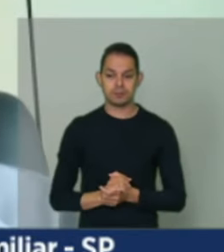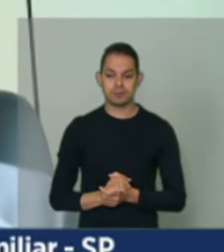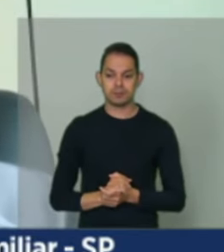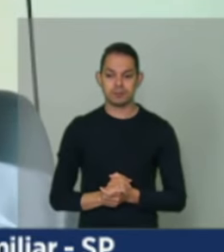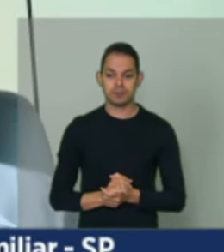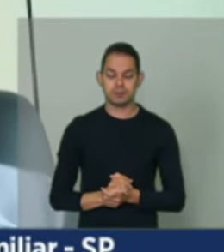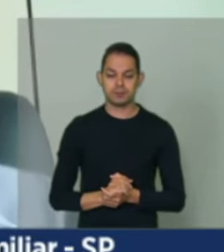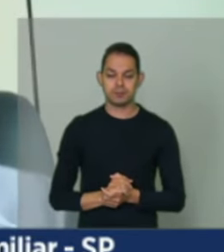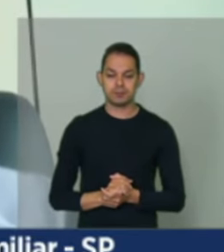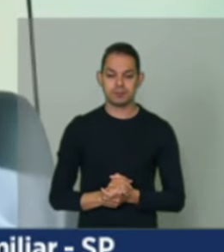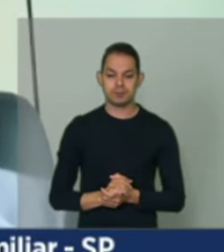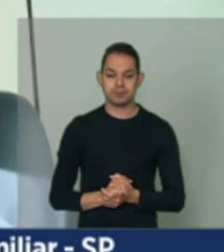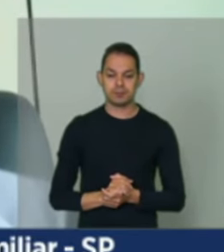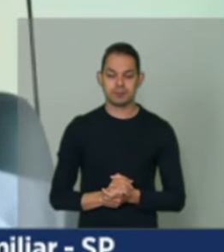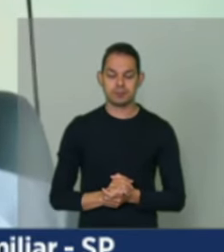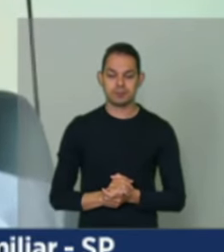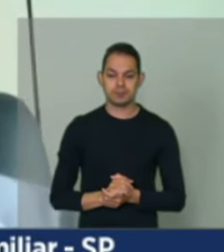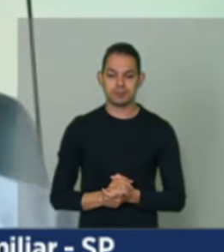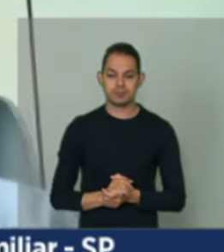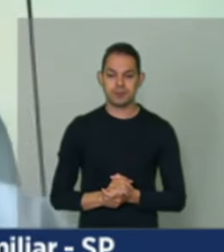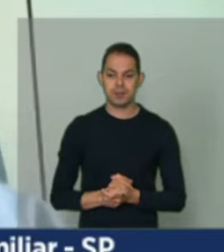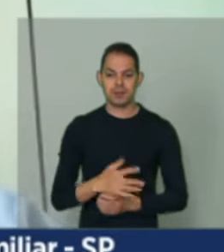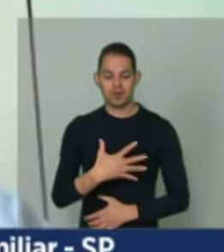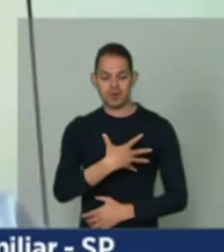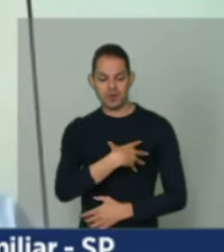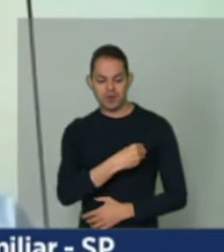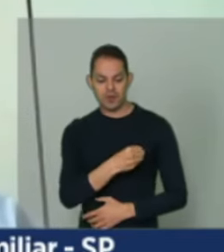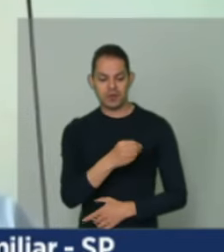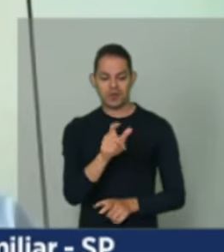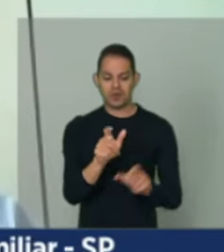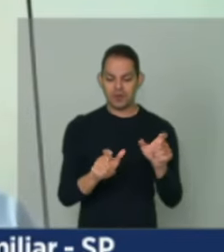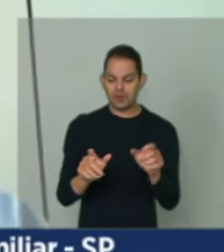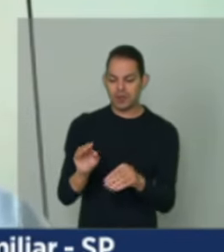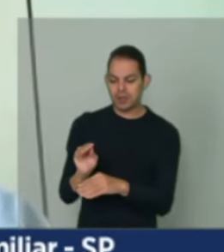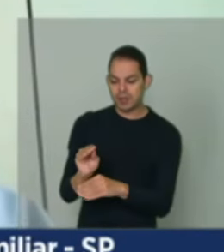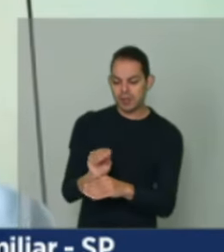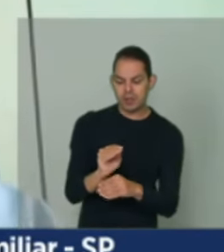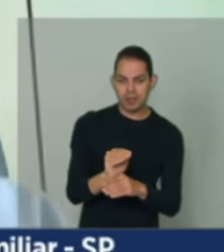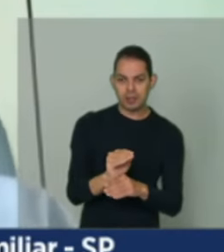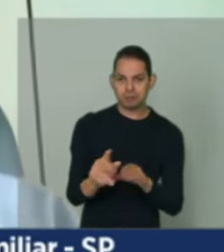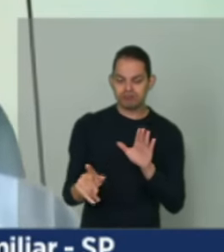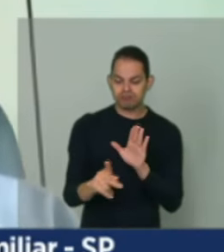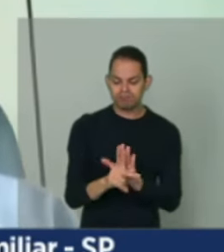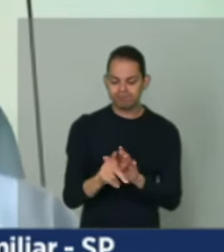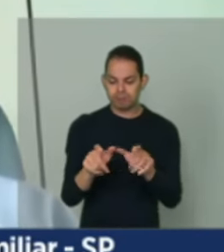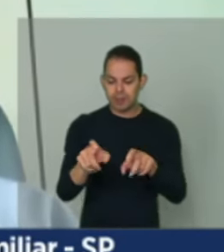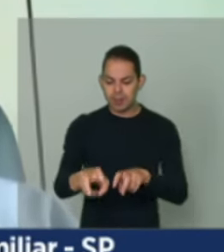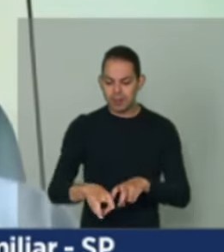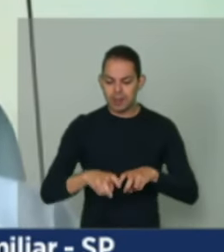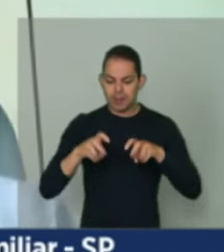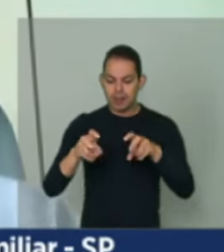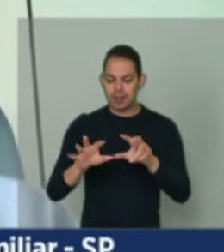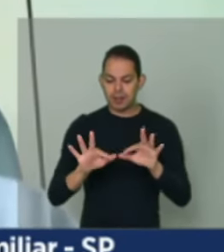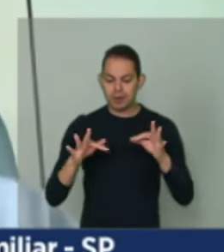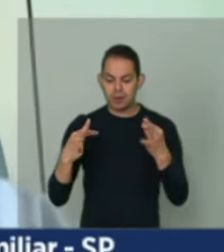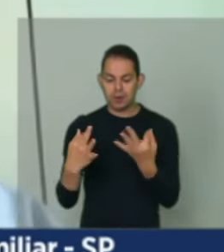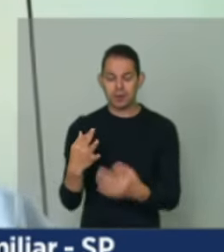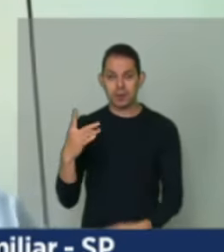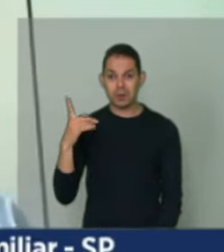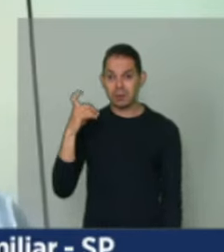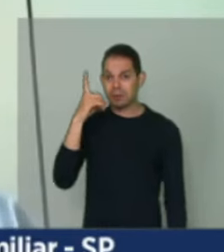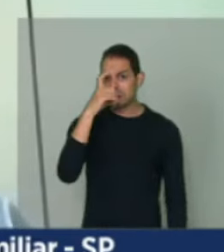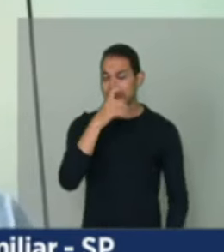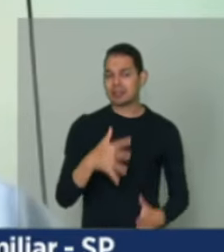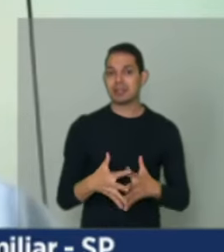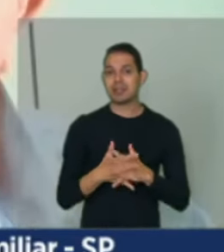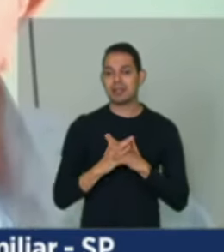os nossos filhos dentro da agricultura familiar, é muito complicado. Às